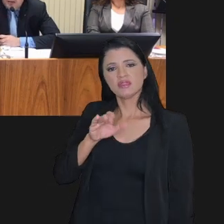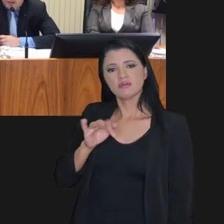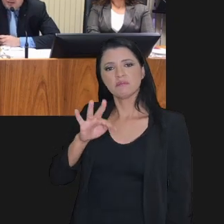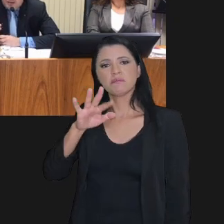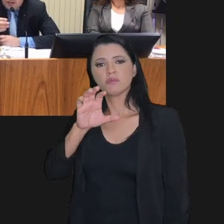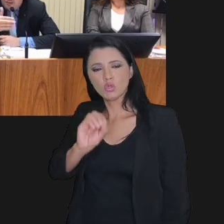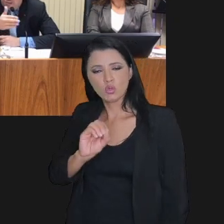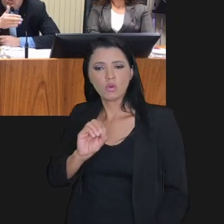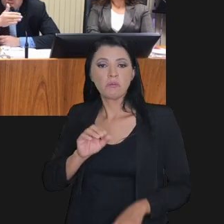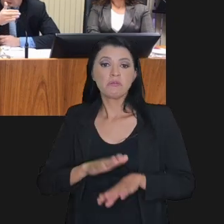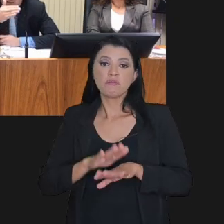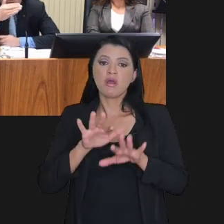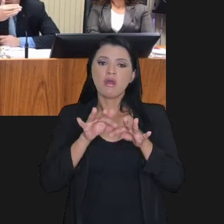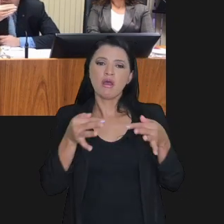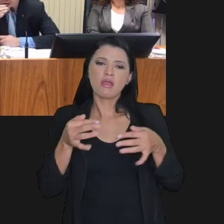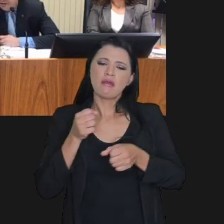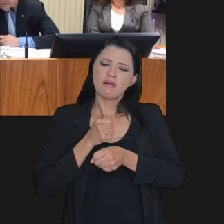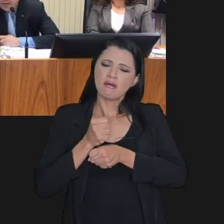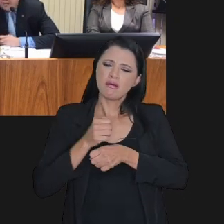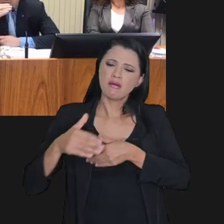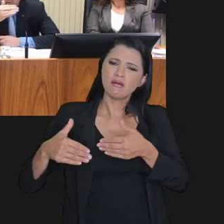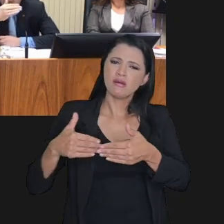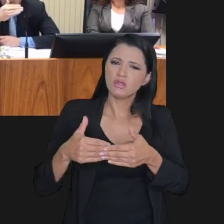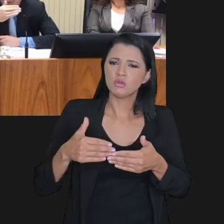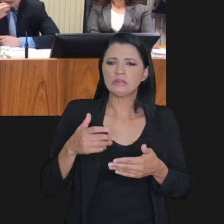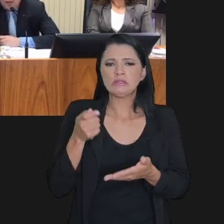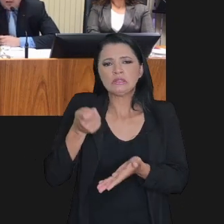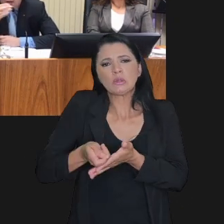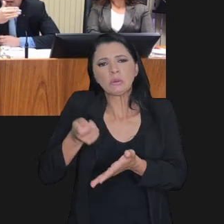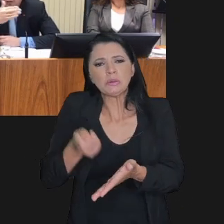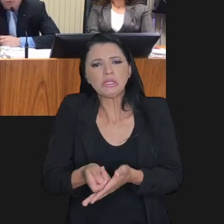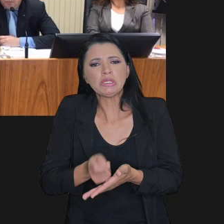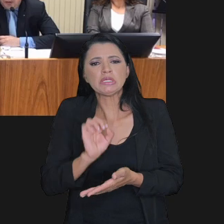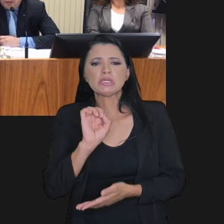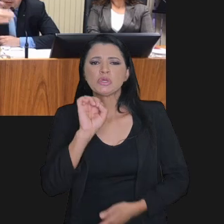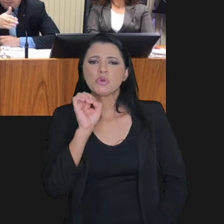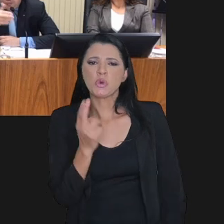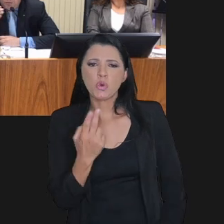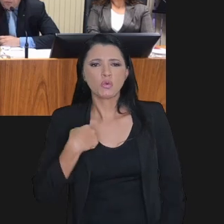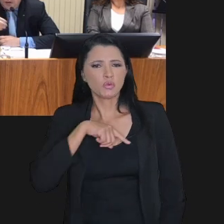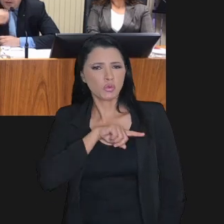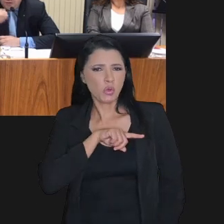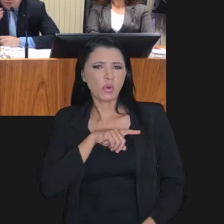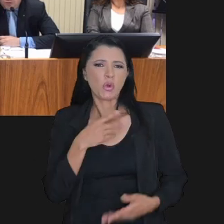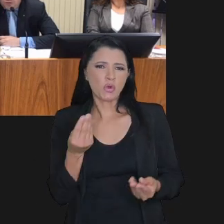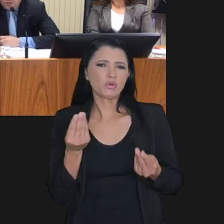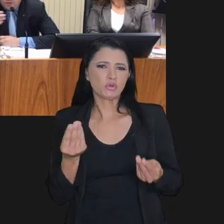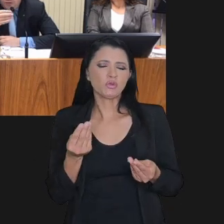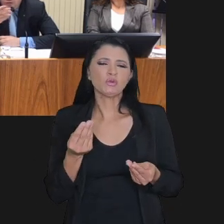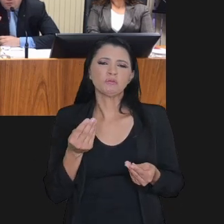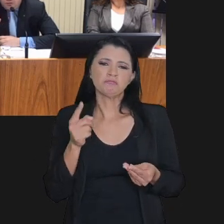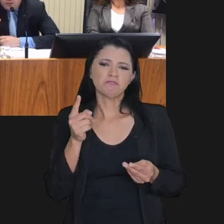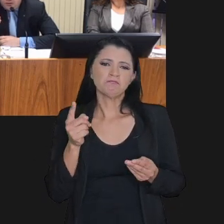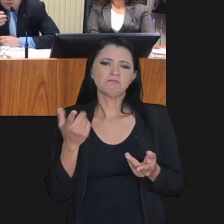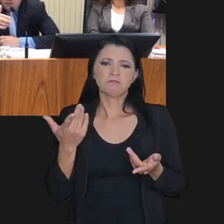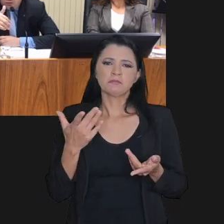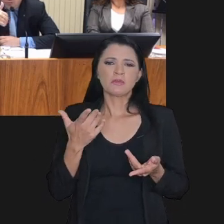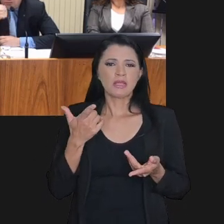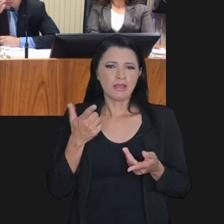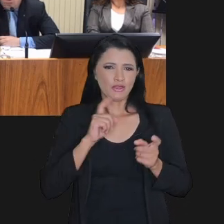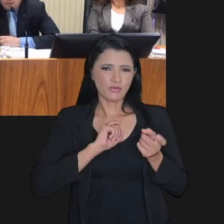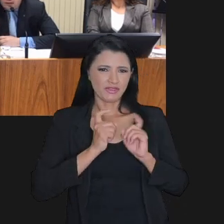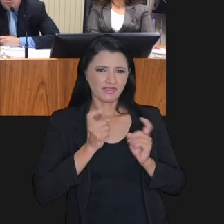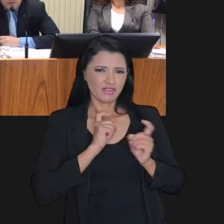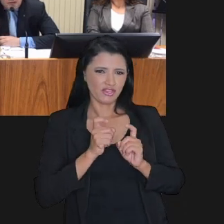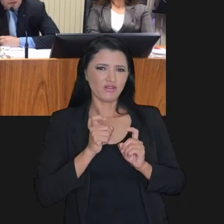seria, por mais que ele ficasse mais alguns anos, tanto em cobrança ou, no caso, no nosso contencioso